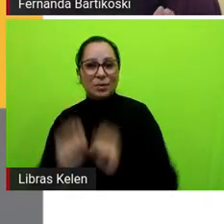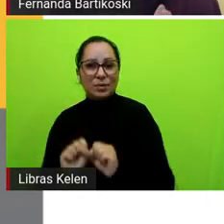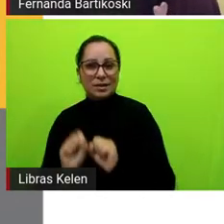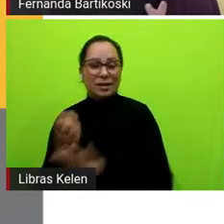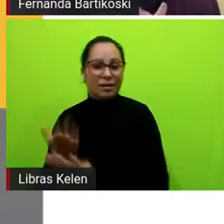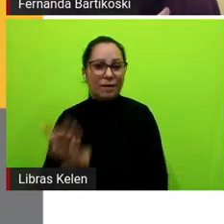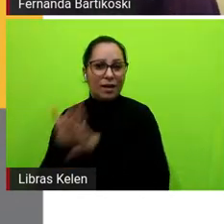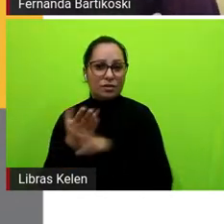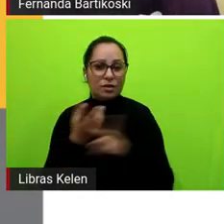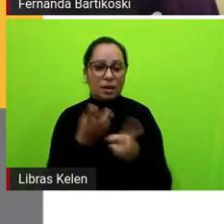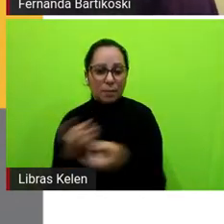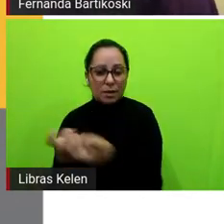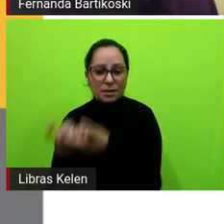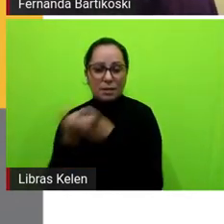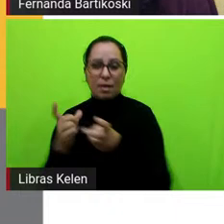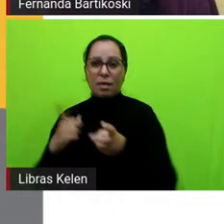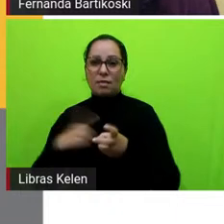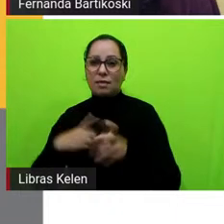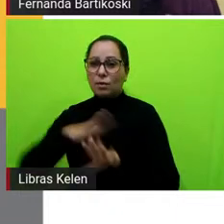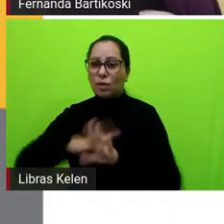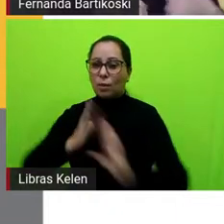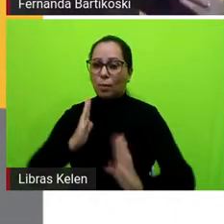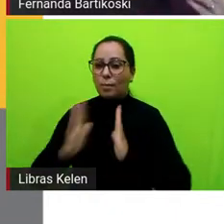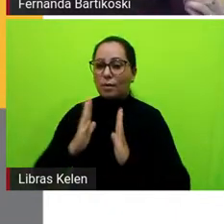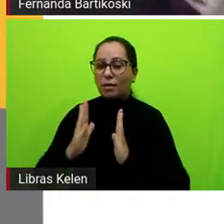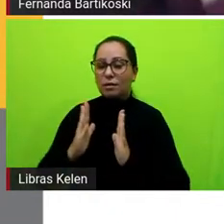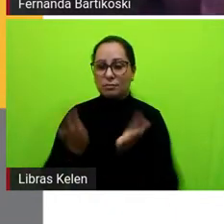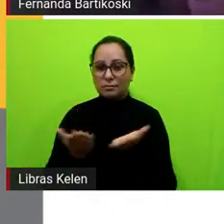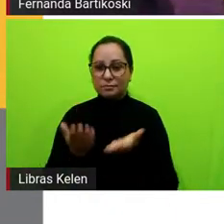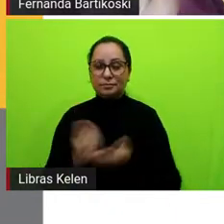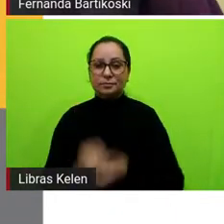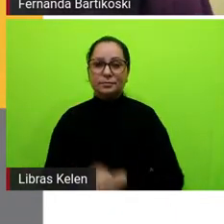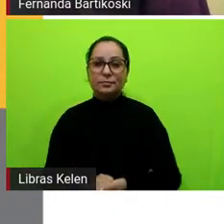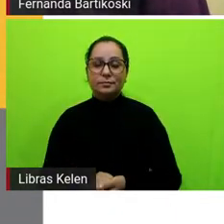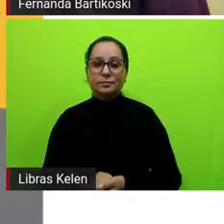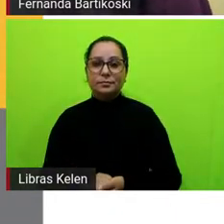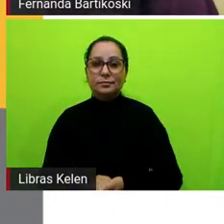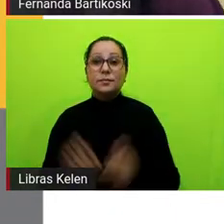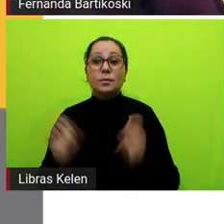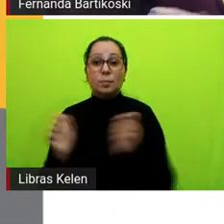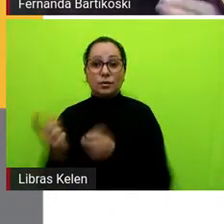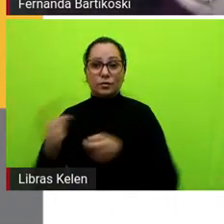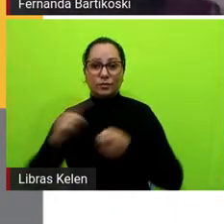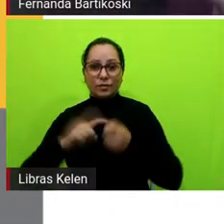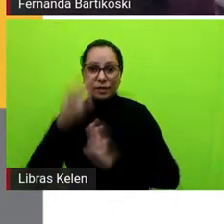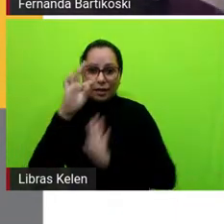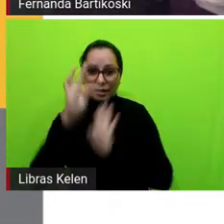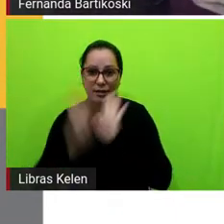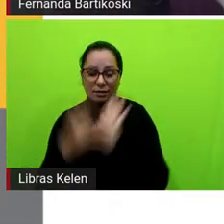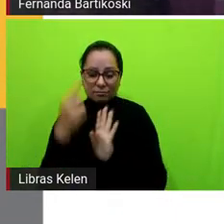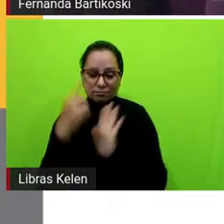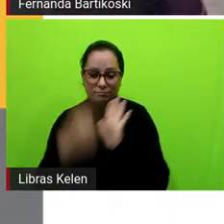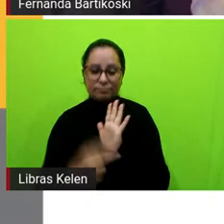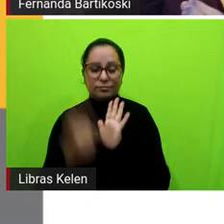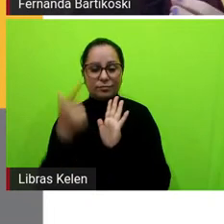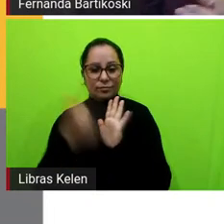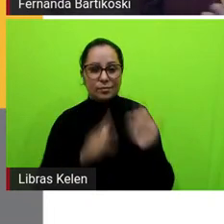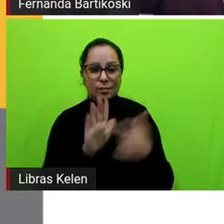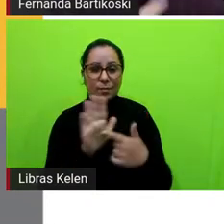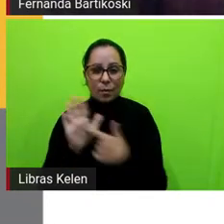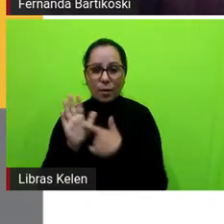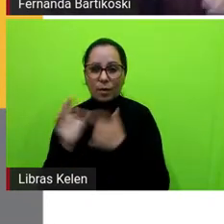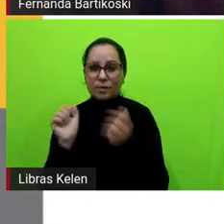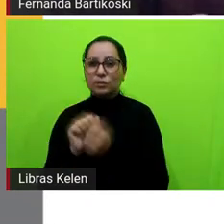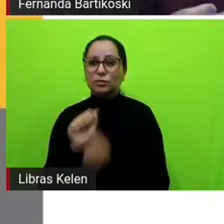identificar esses tempos e sua distinção então ali a gente também pode voltar para o texto e ir apontando com o aluno então